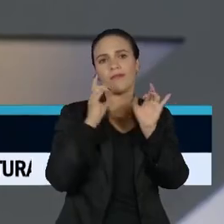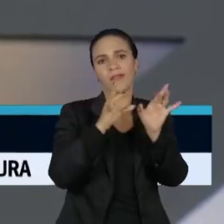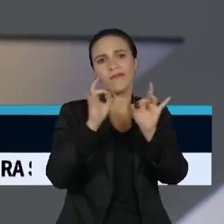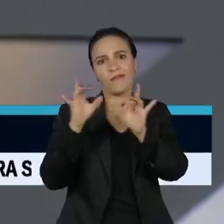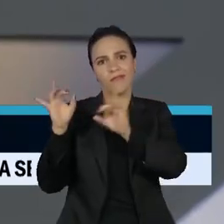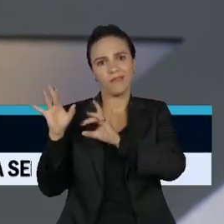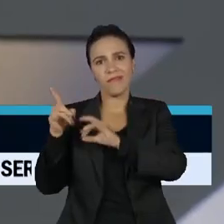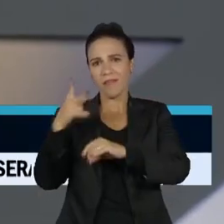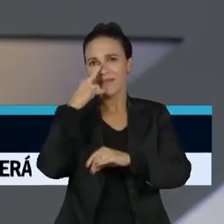foi por bom mocismo.